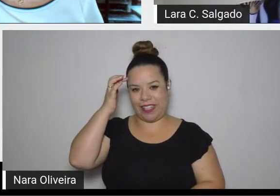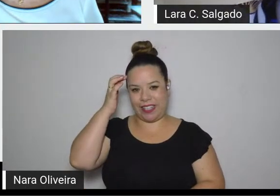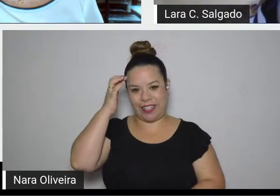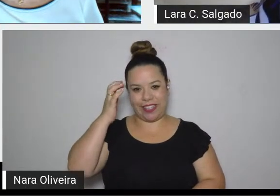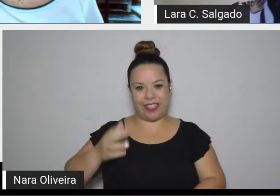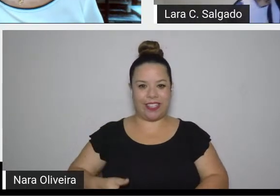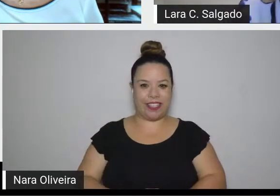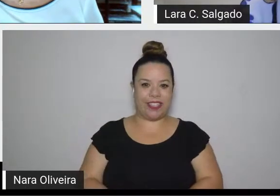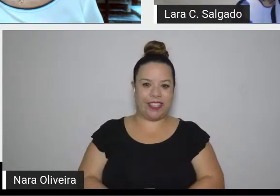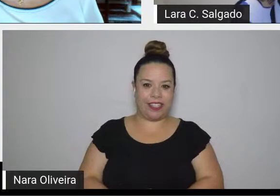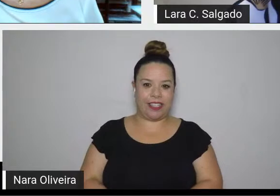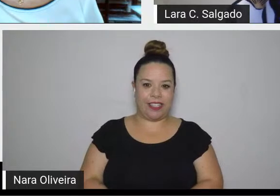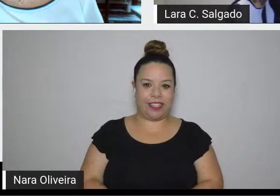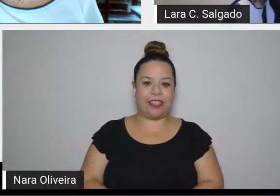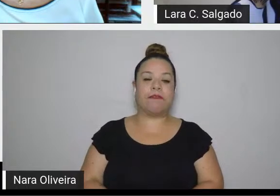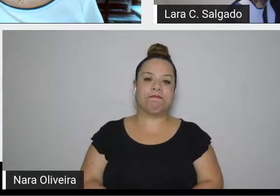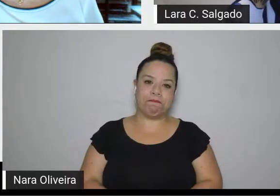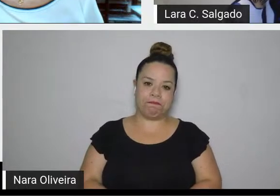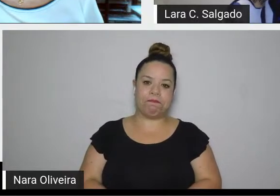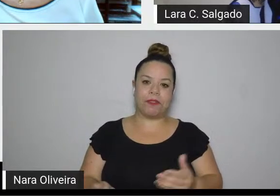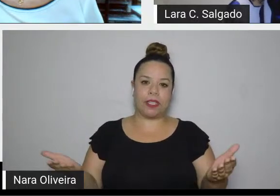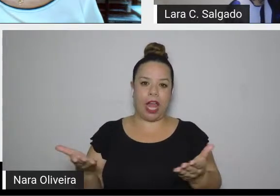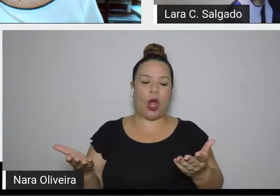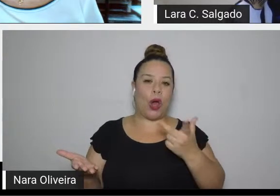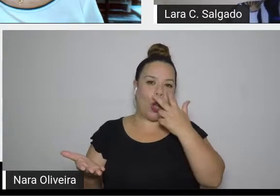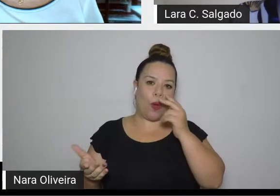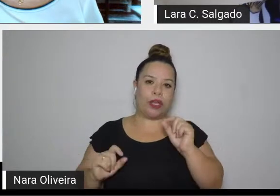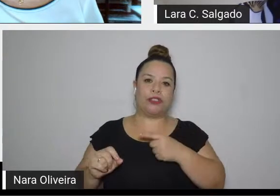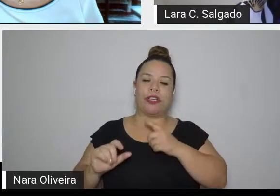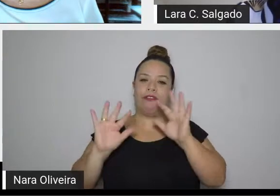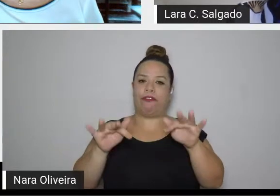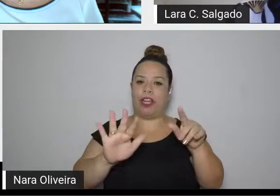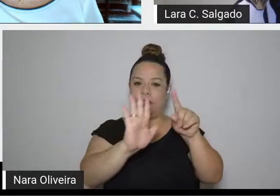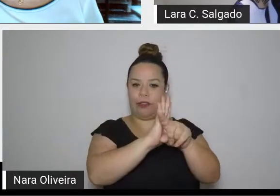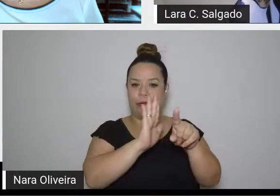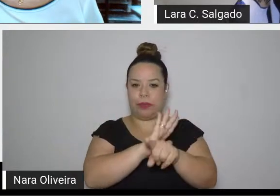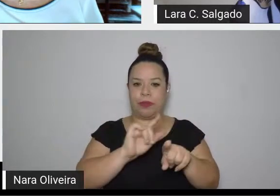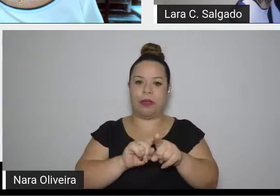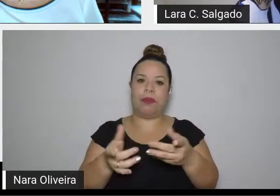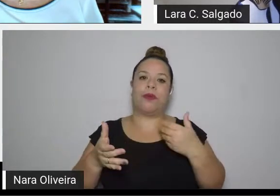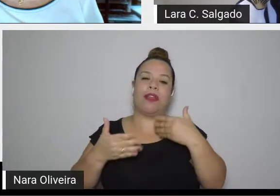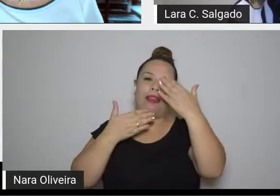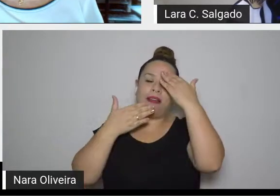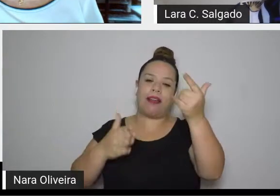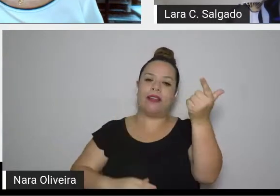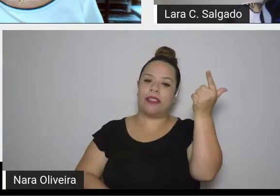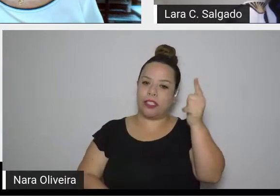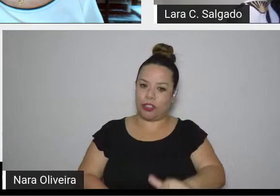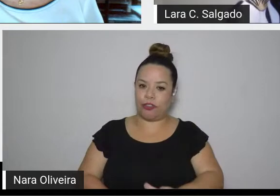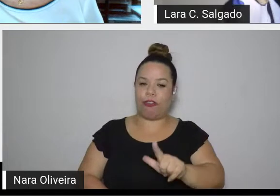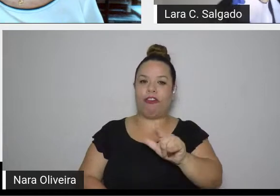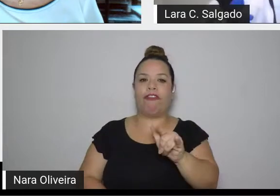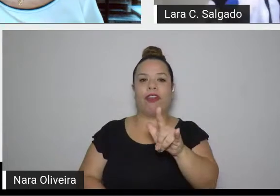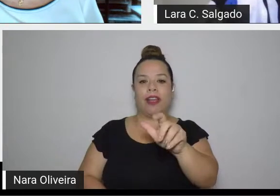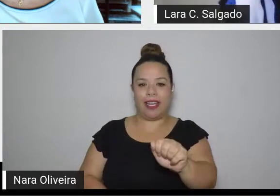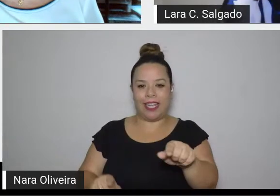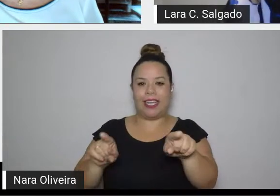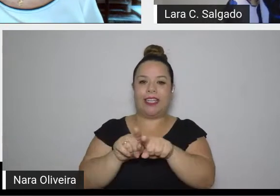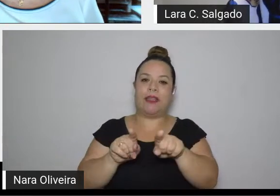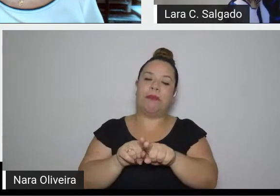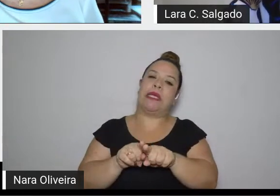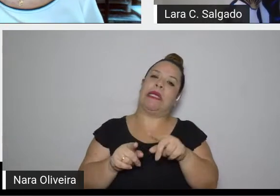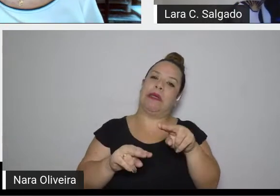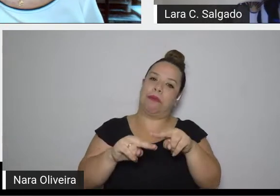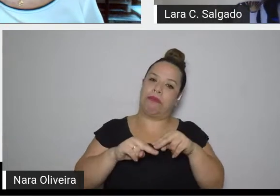Acho que agora então encerramos as perguntas. Queria agradecer mais uma vez Leila por esse